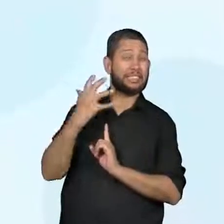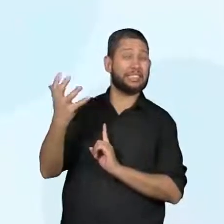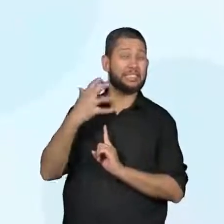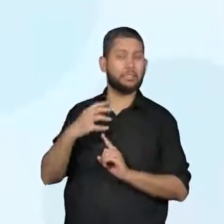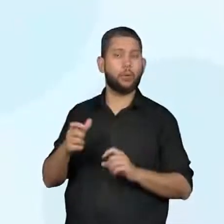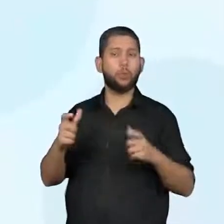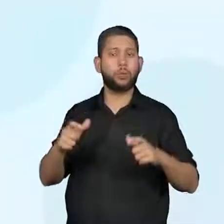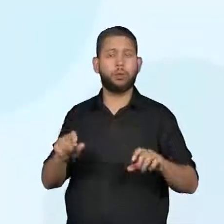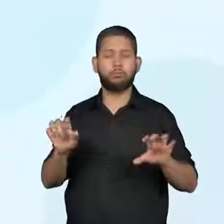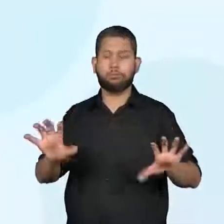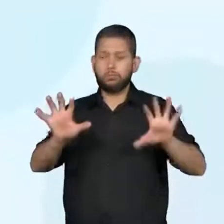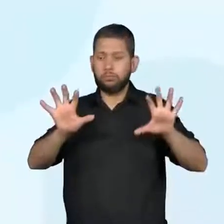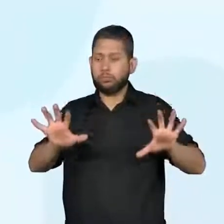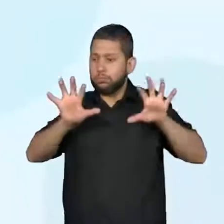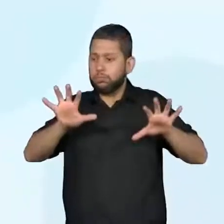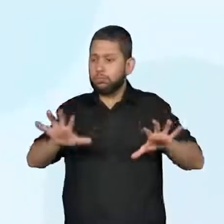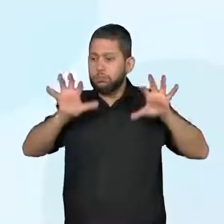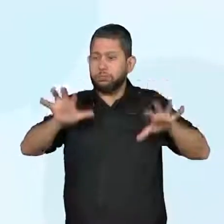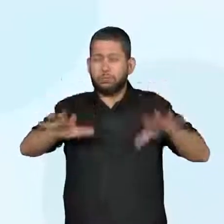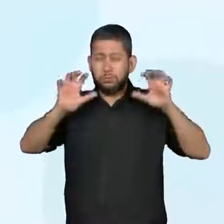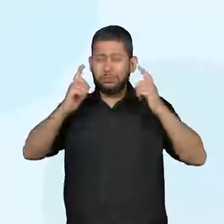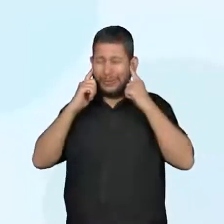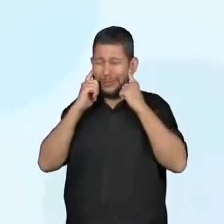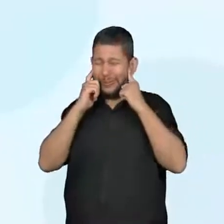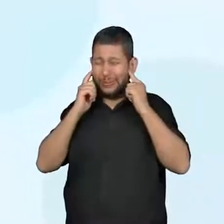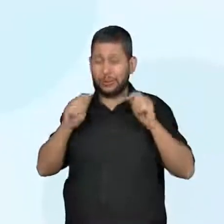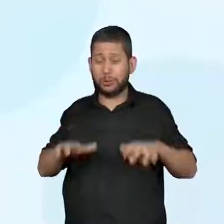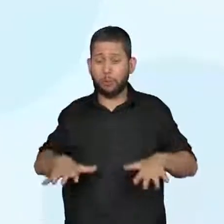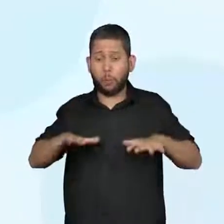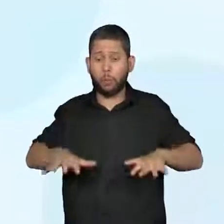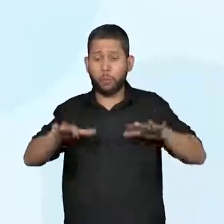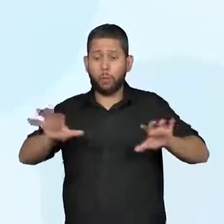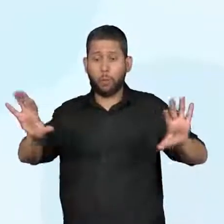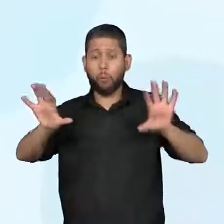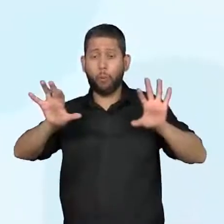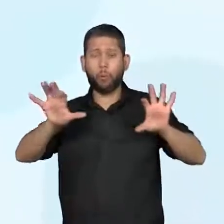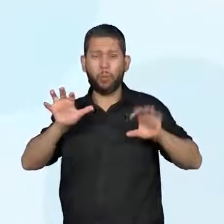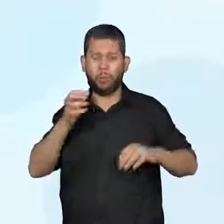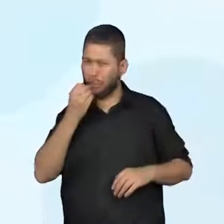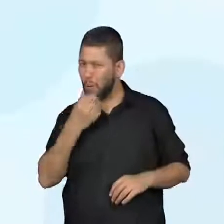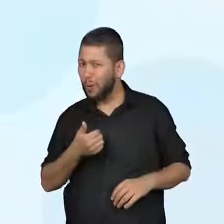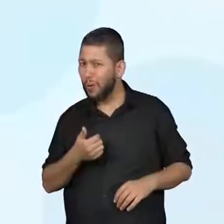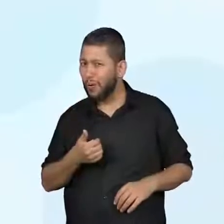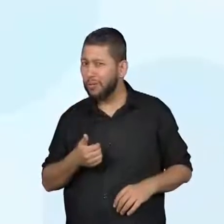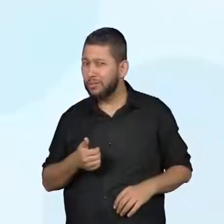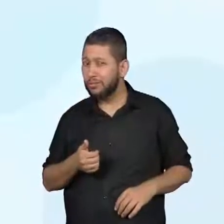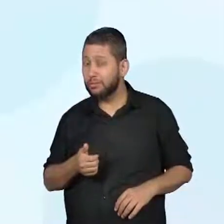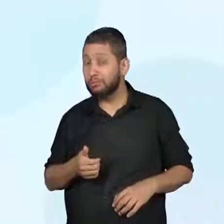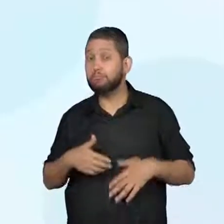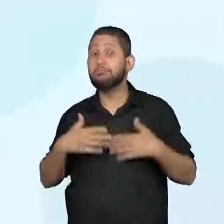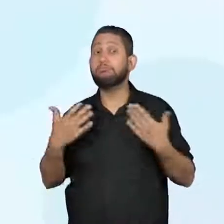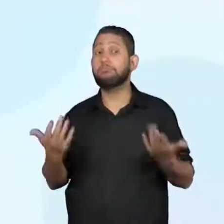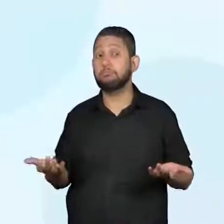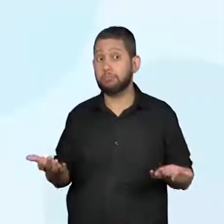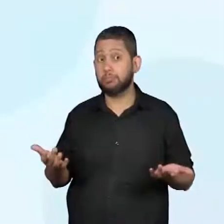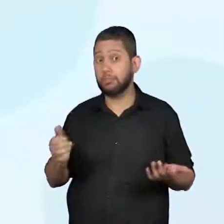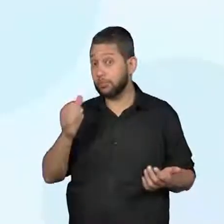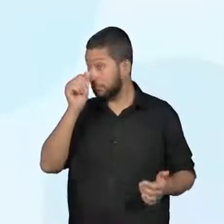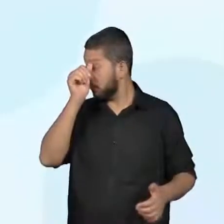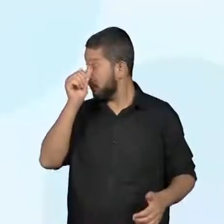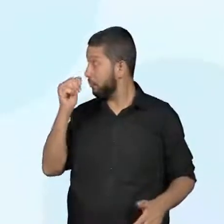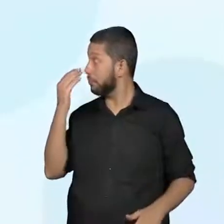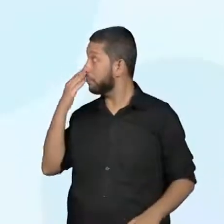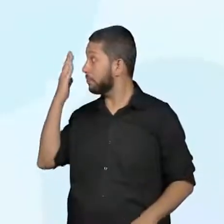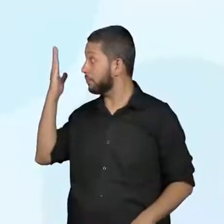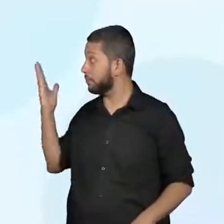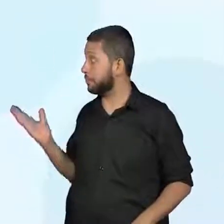em um ambiente barulhento ou silencioso? Por quê? Então, olha, muitas questões aí, muitos questionamentos